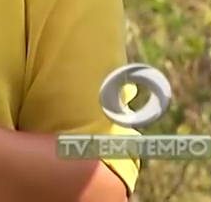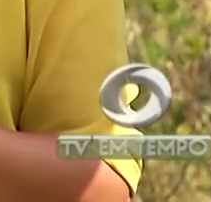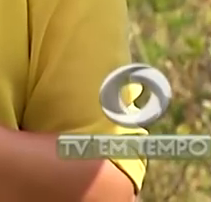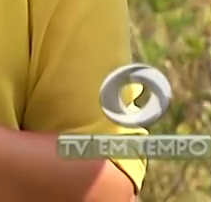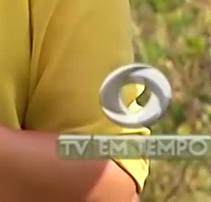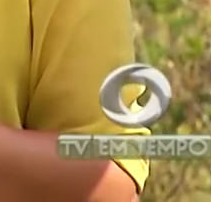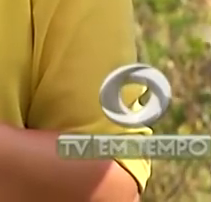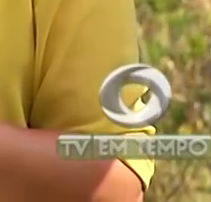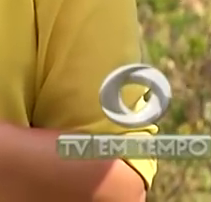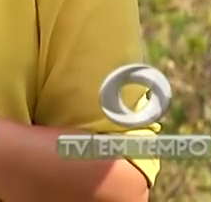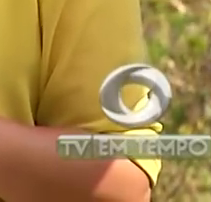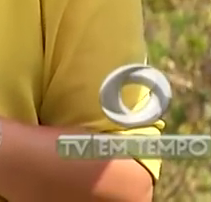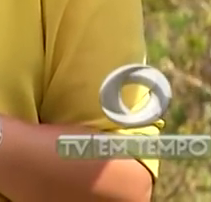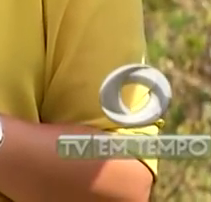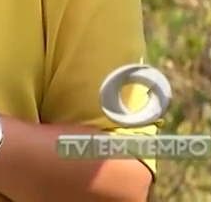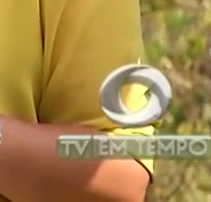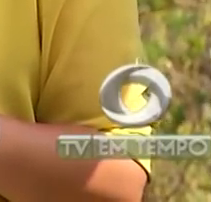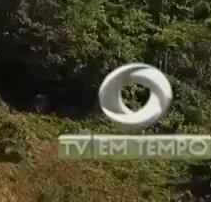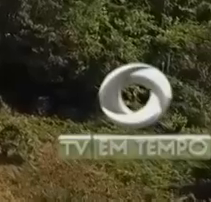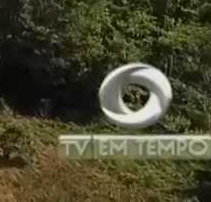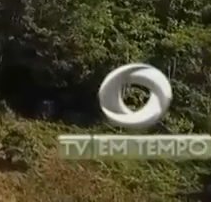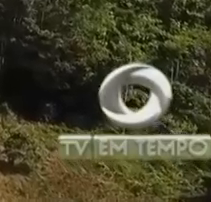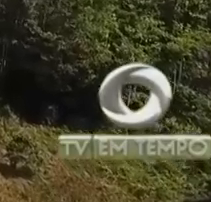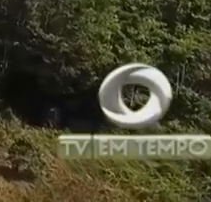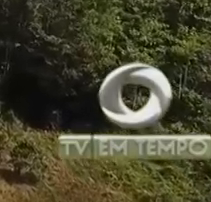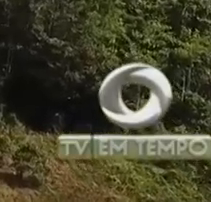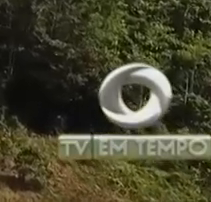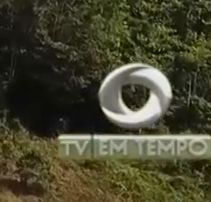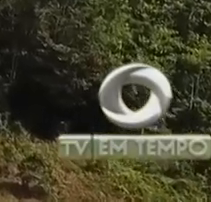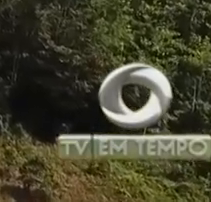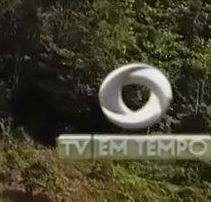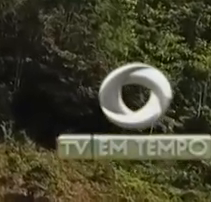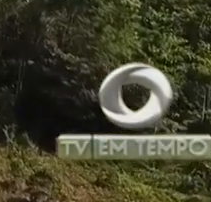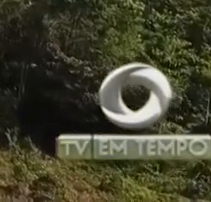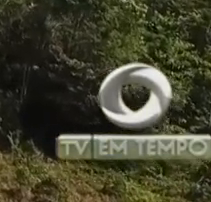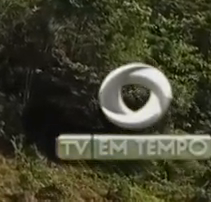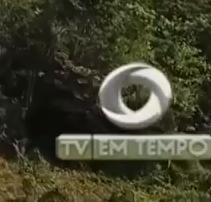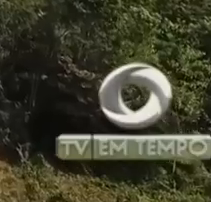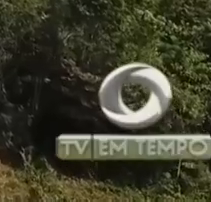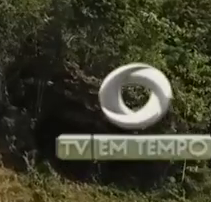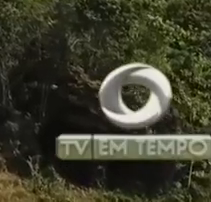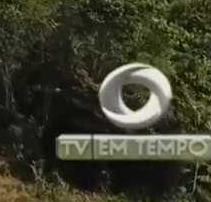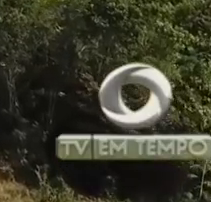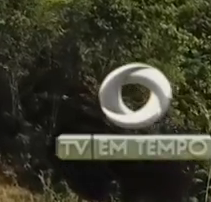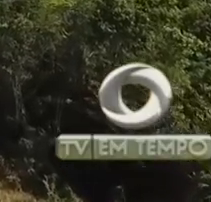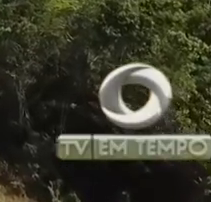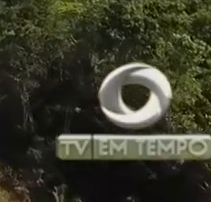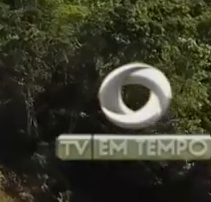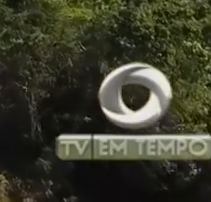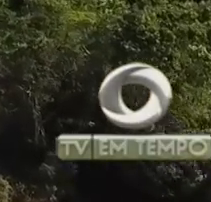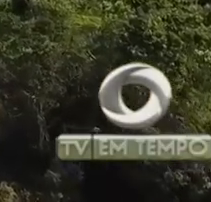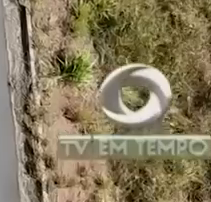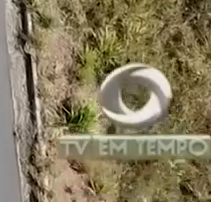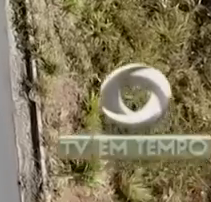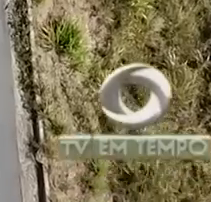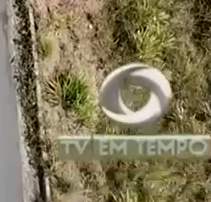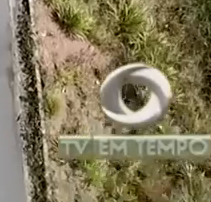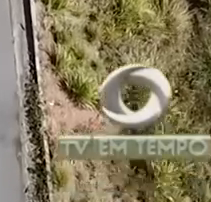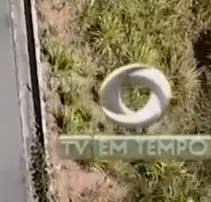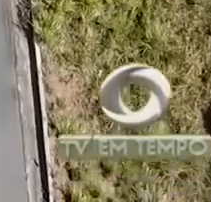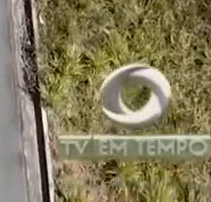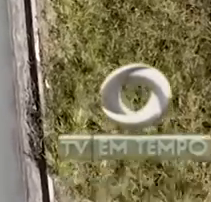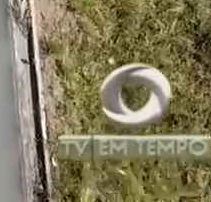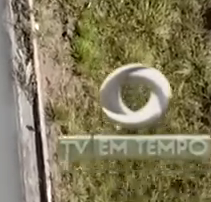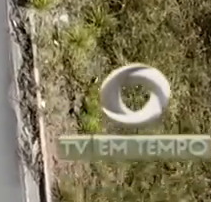também corredores do tráfico de drogas. Até junho, mais de 13 toneladas de drogas foram apreendidas no estado. Mas